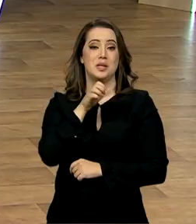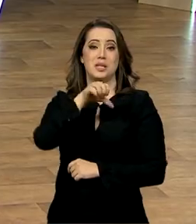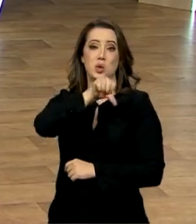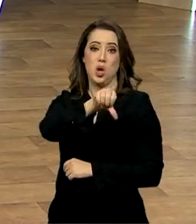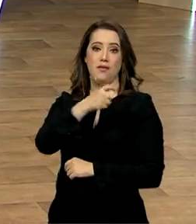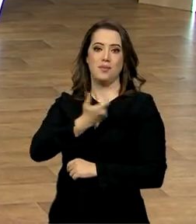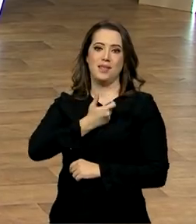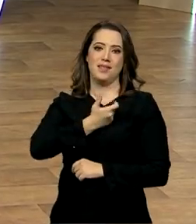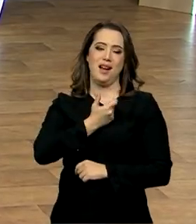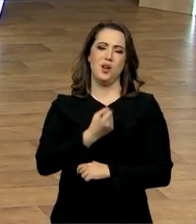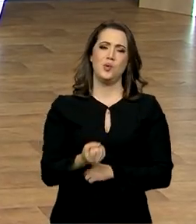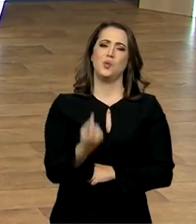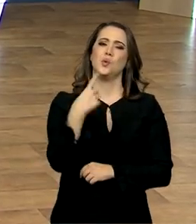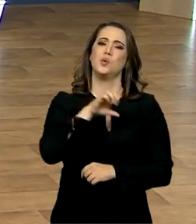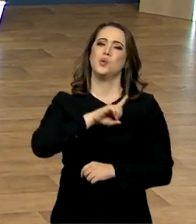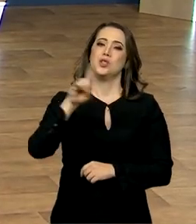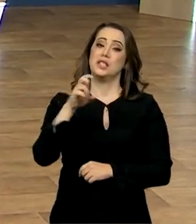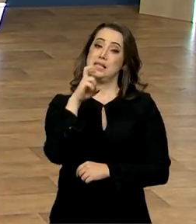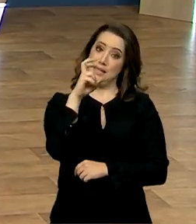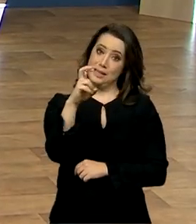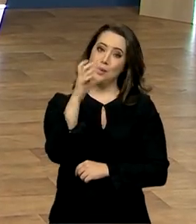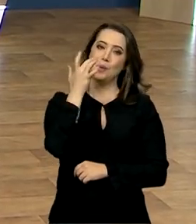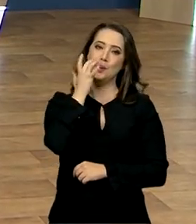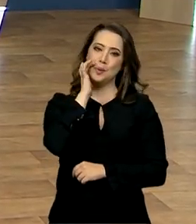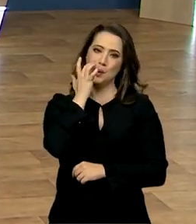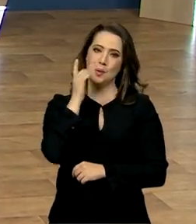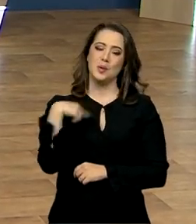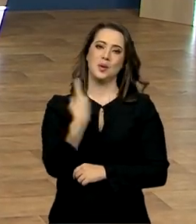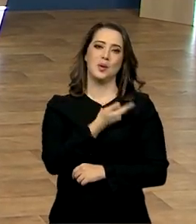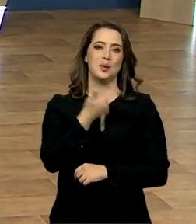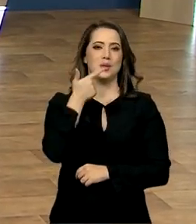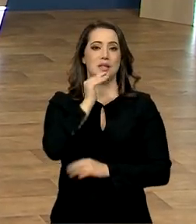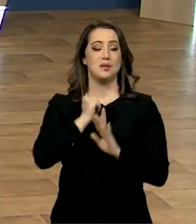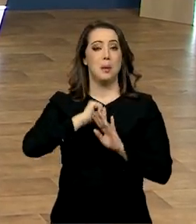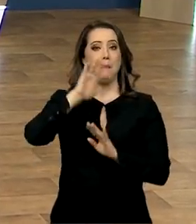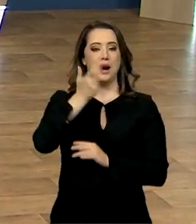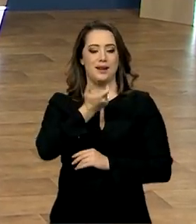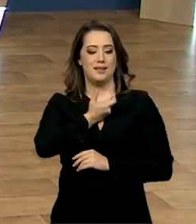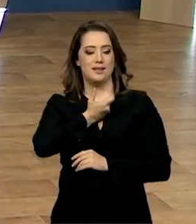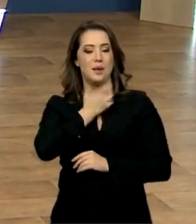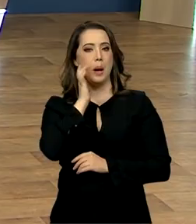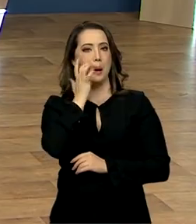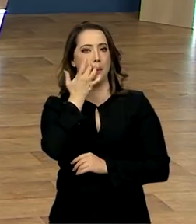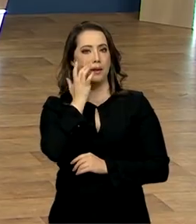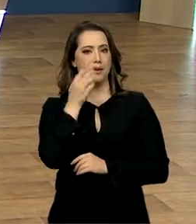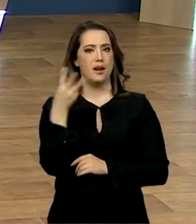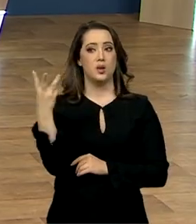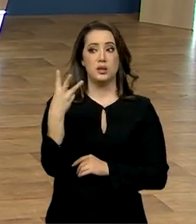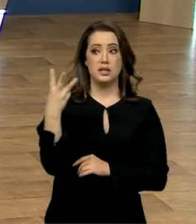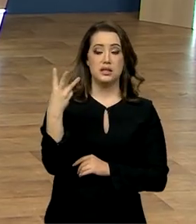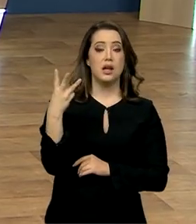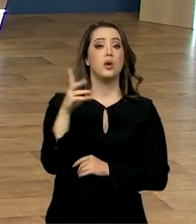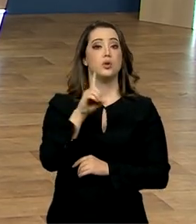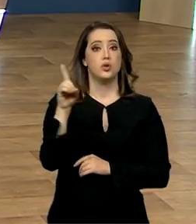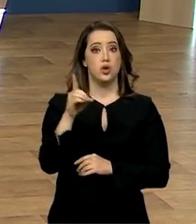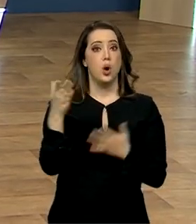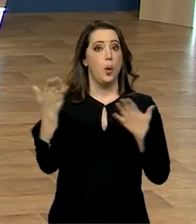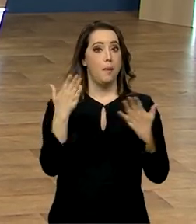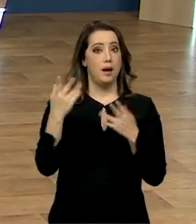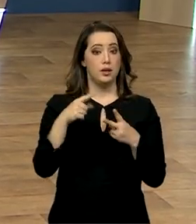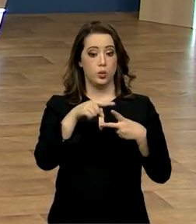Cinco dessas medalhas de ouro. Nós conquistamos mais medalhas nesse terceiro dia de competições do que nos dois primeiros dias